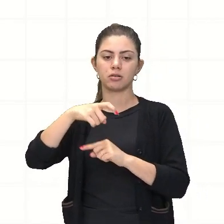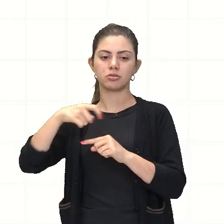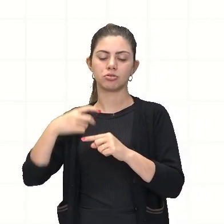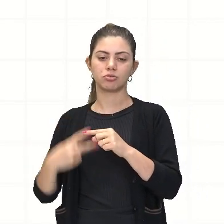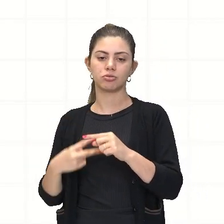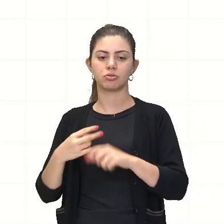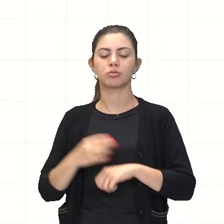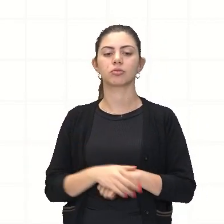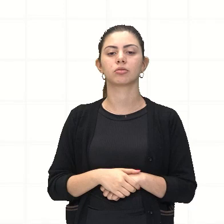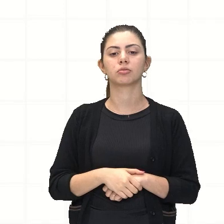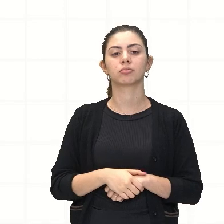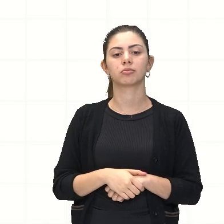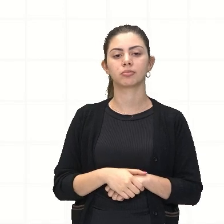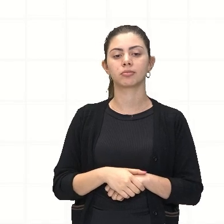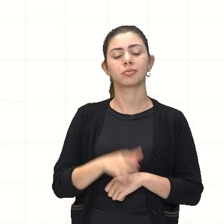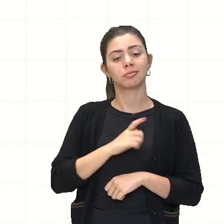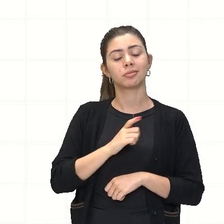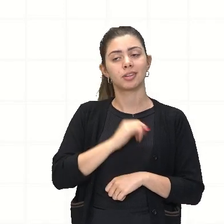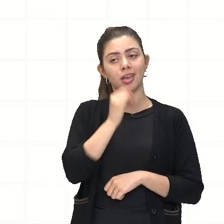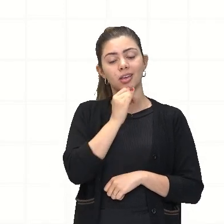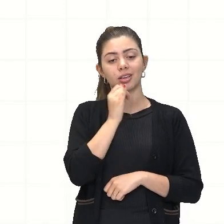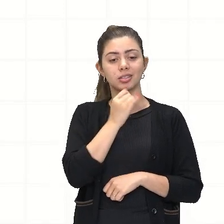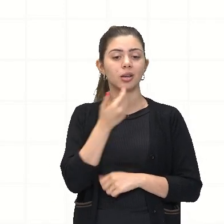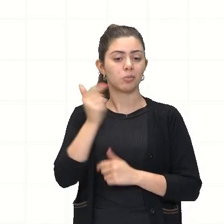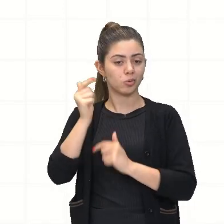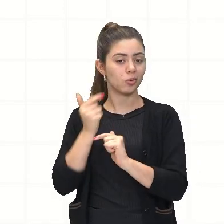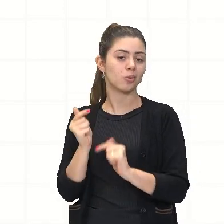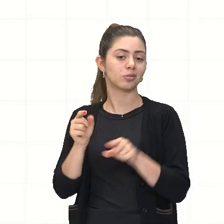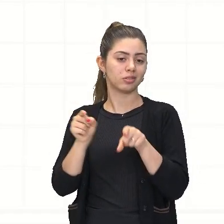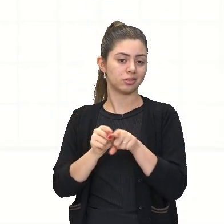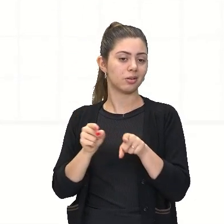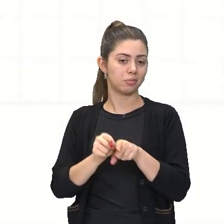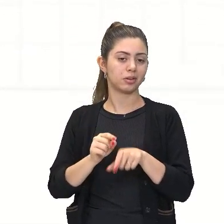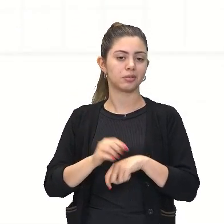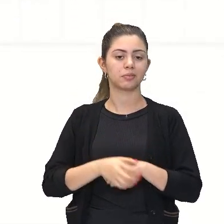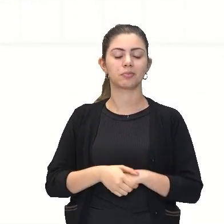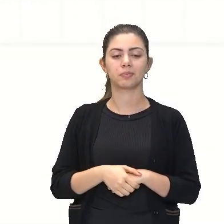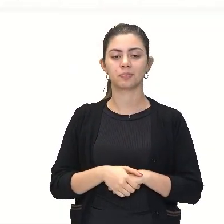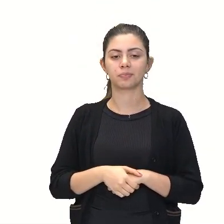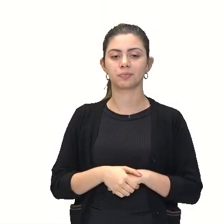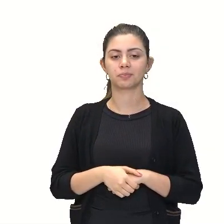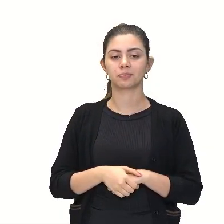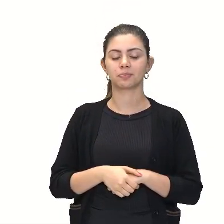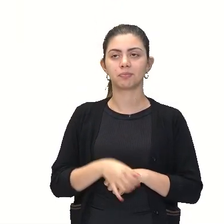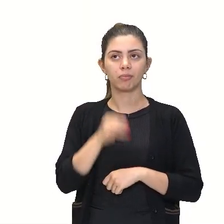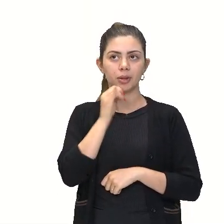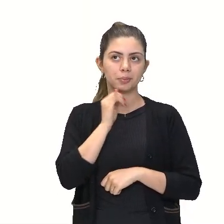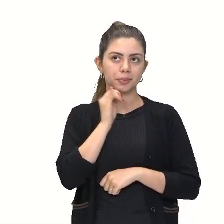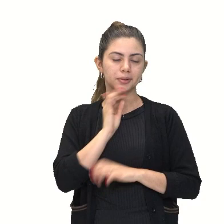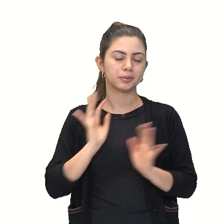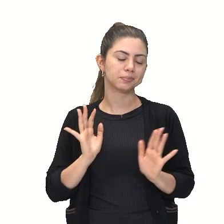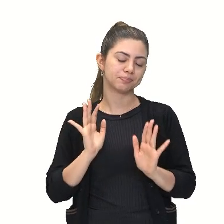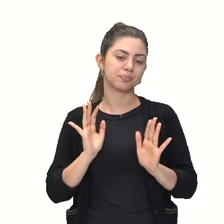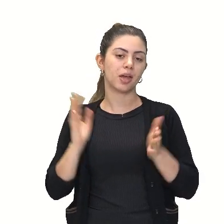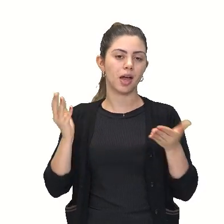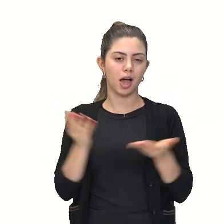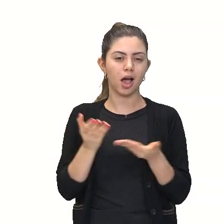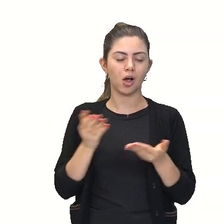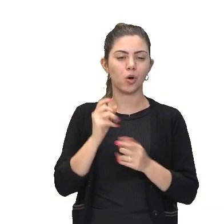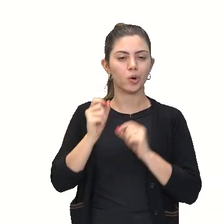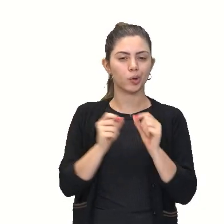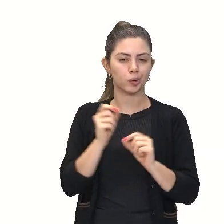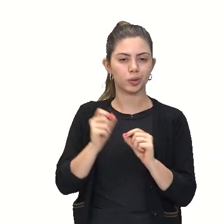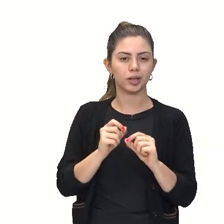mais exemplos dessa situação. Olha só. Por exemplo, vamos agora para a